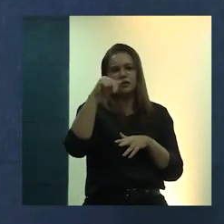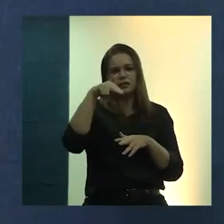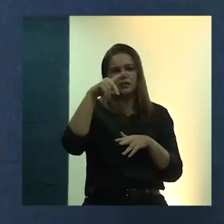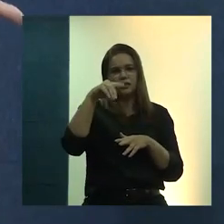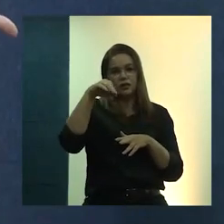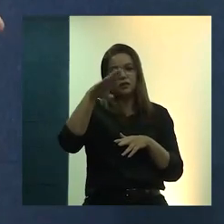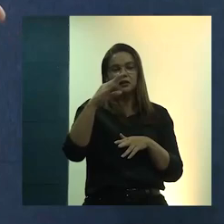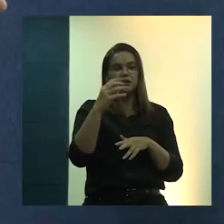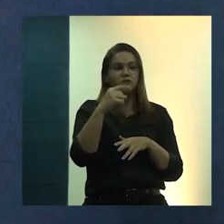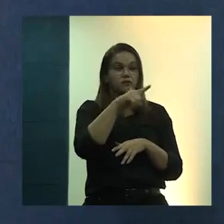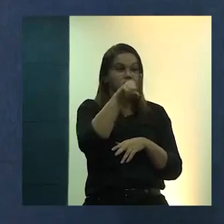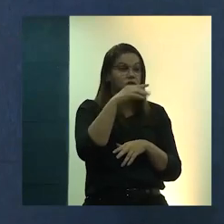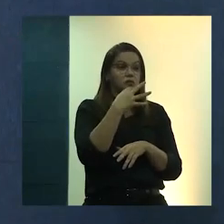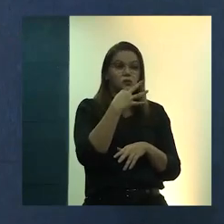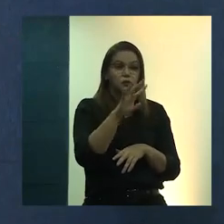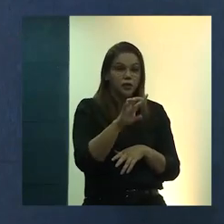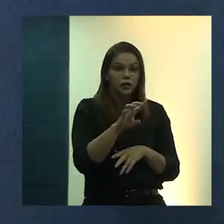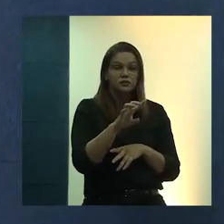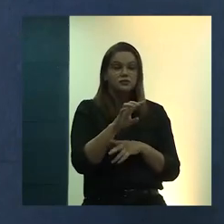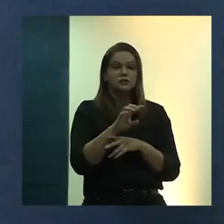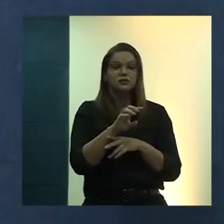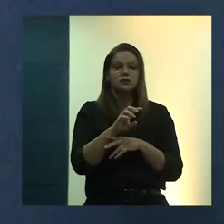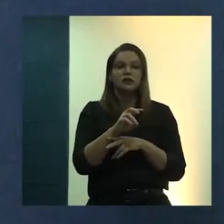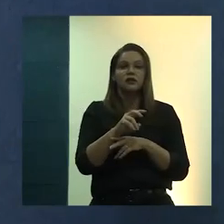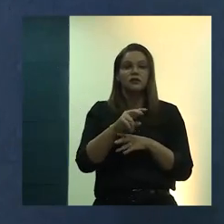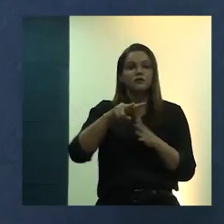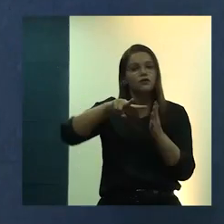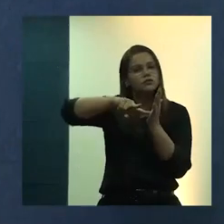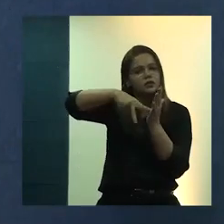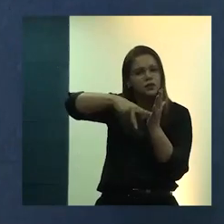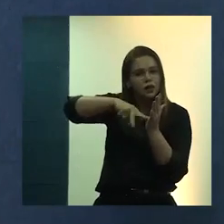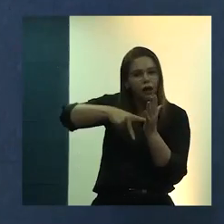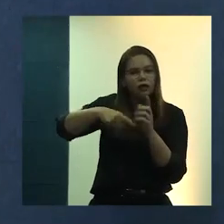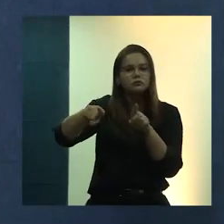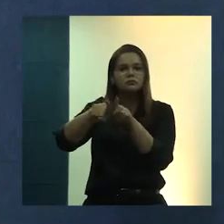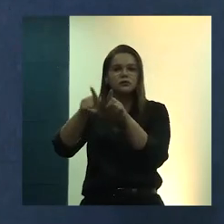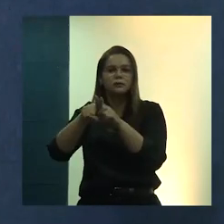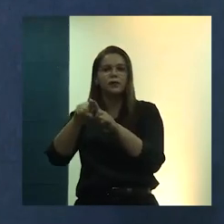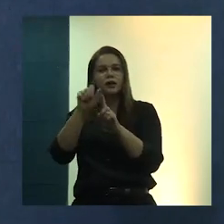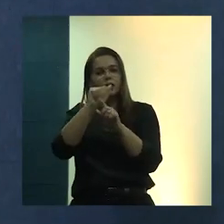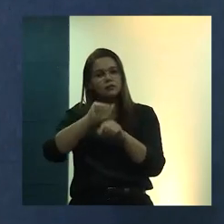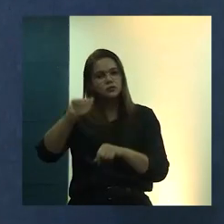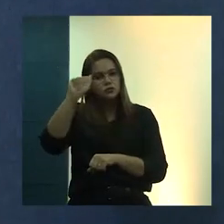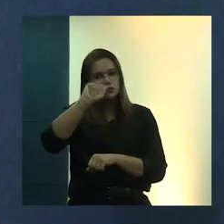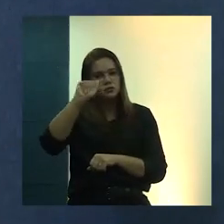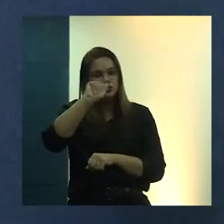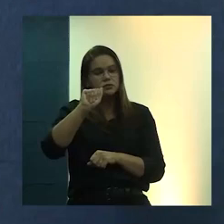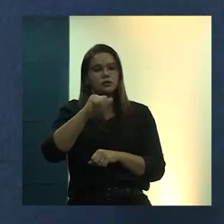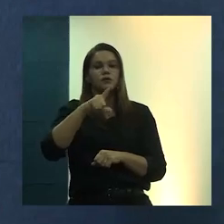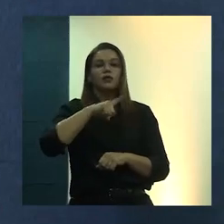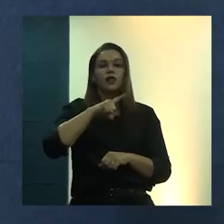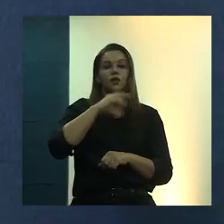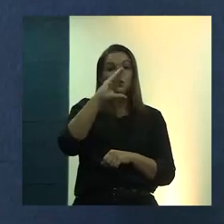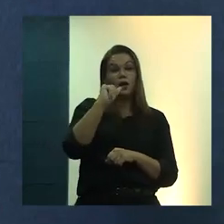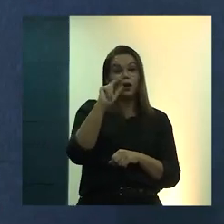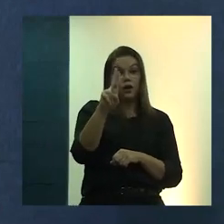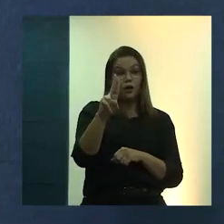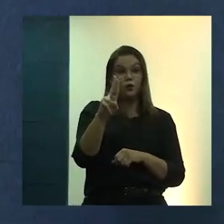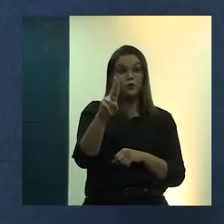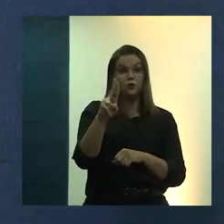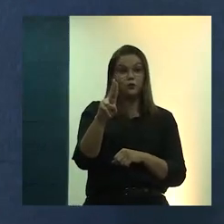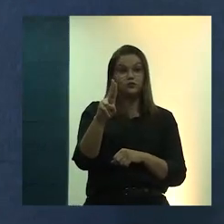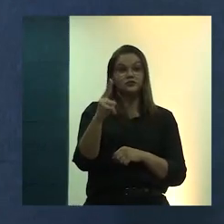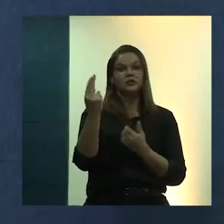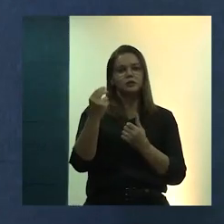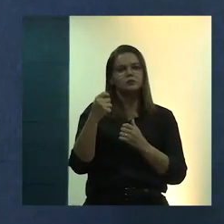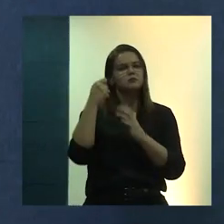foi acionado pelos sindicatos, com as associações. Então, temos aqui hoje o CAL, segurando essa bandeira, junto com